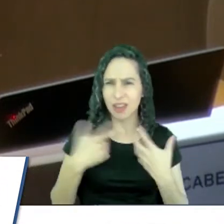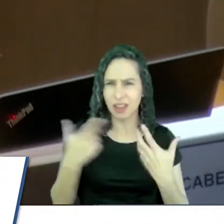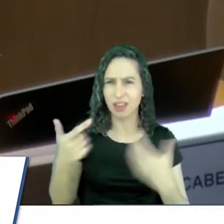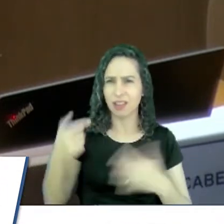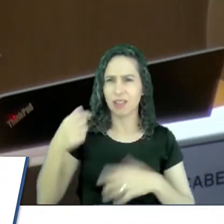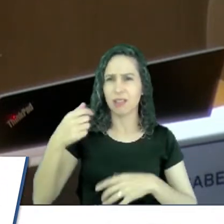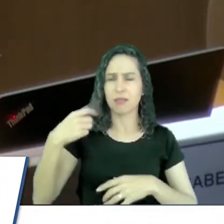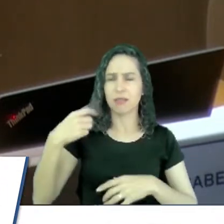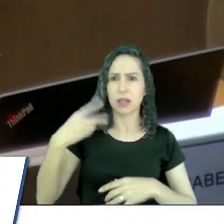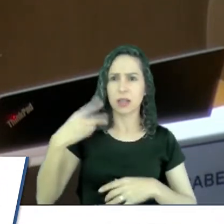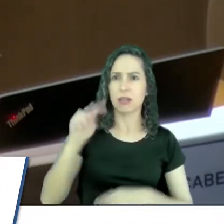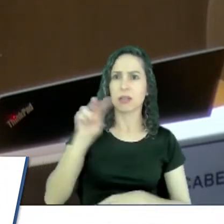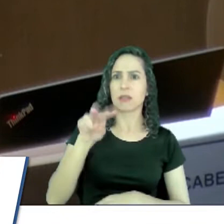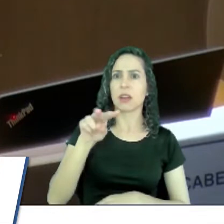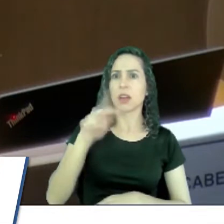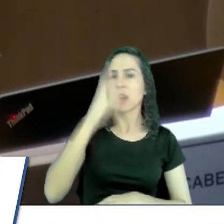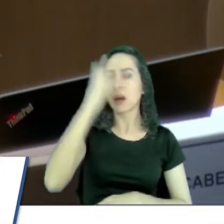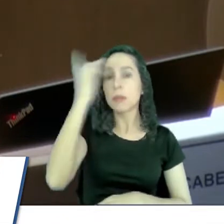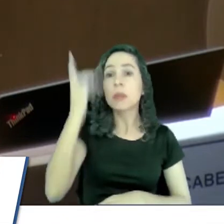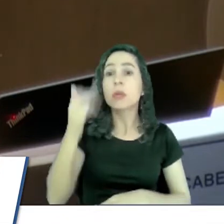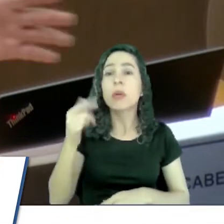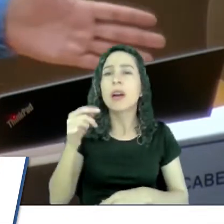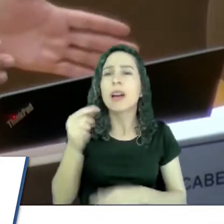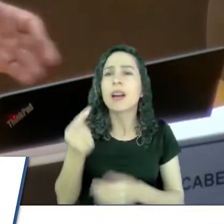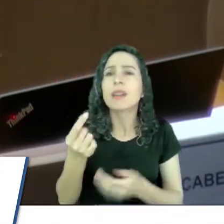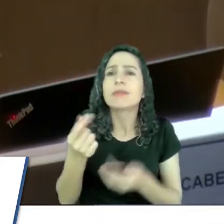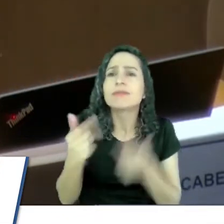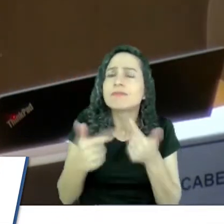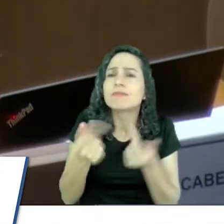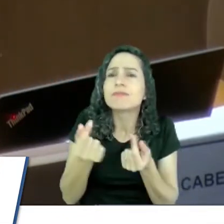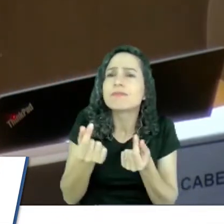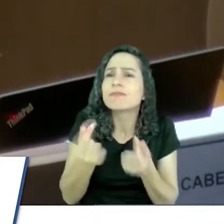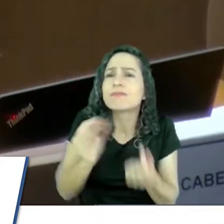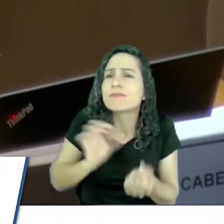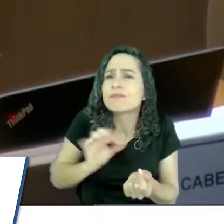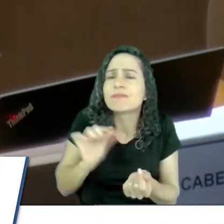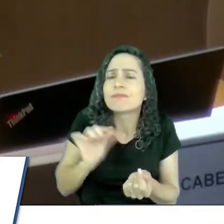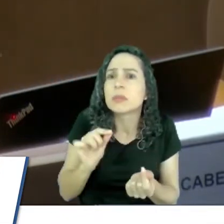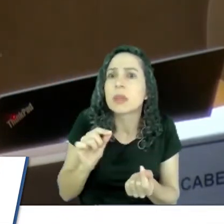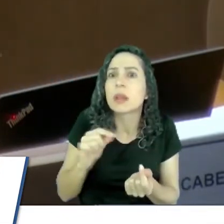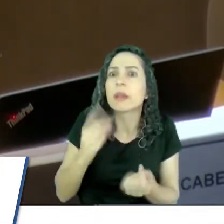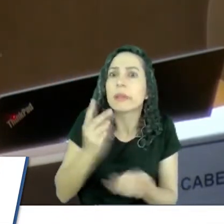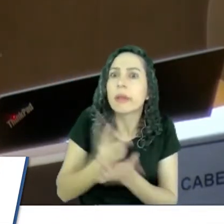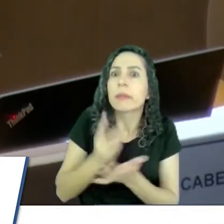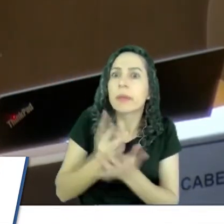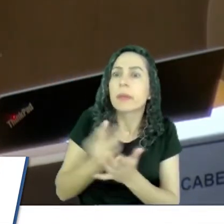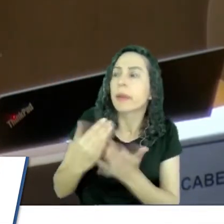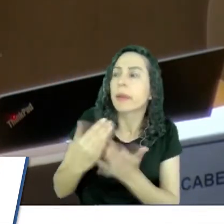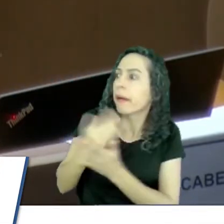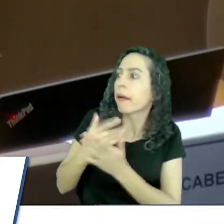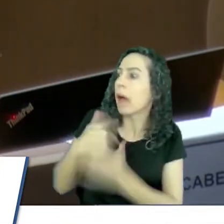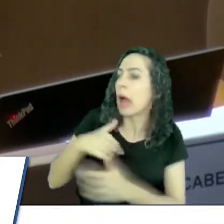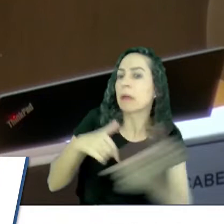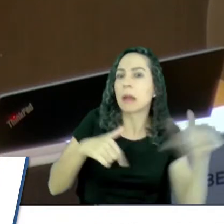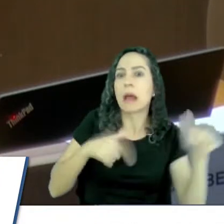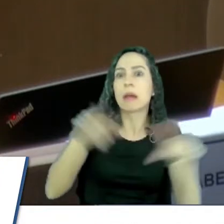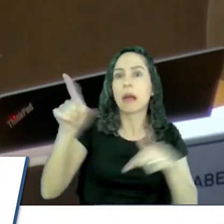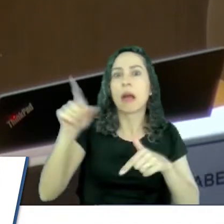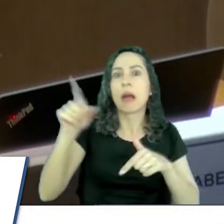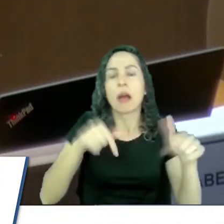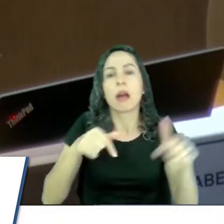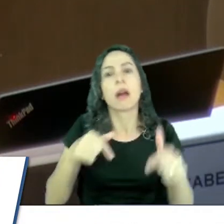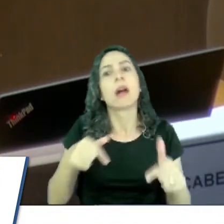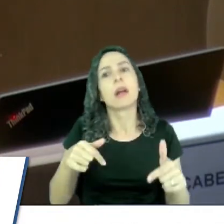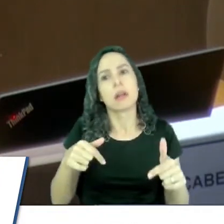a pessoa querendo ganhar migalha e toda hora tem um lá perturbando, ele é igual às bancas de jornal, e eu que fiz todos os recursos das